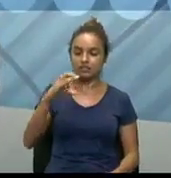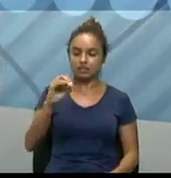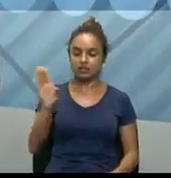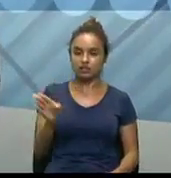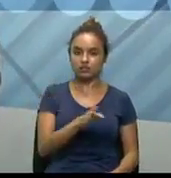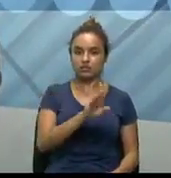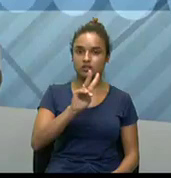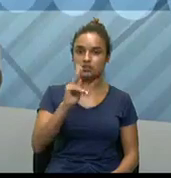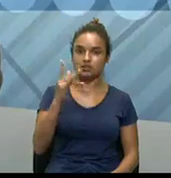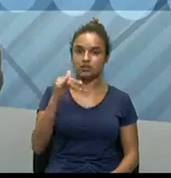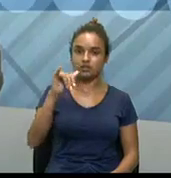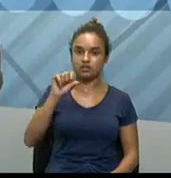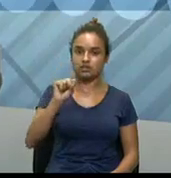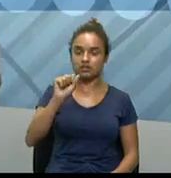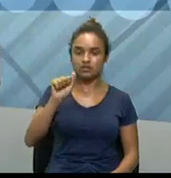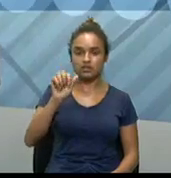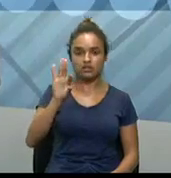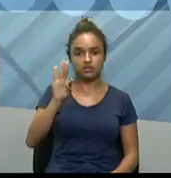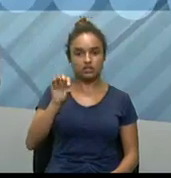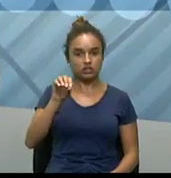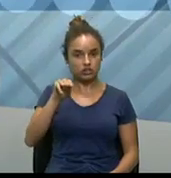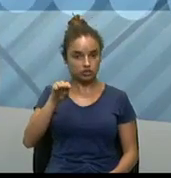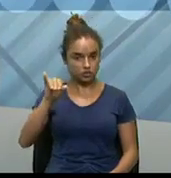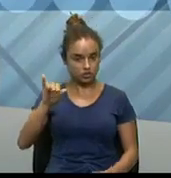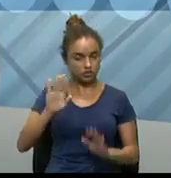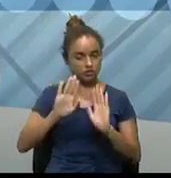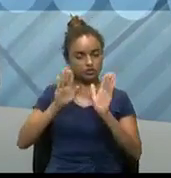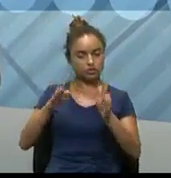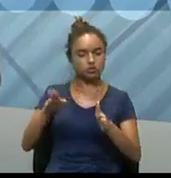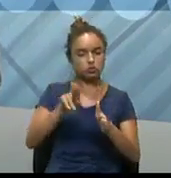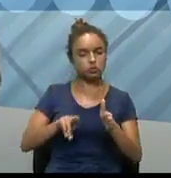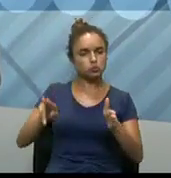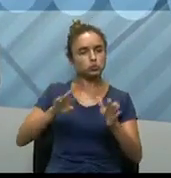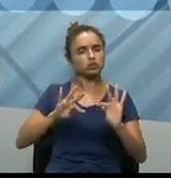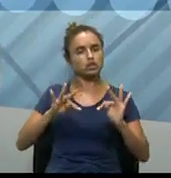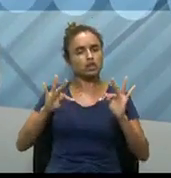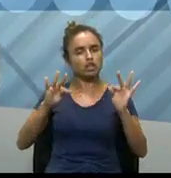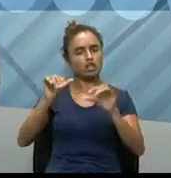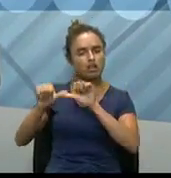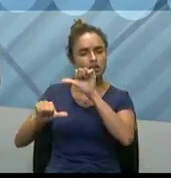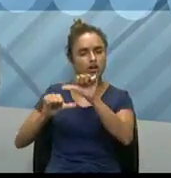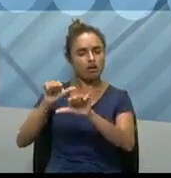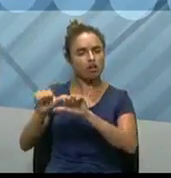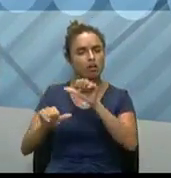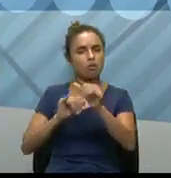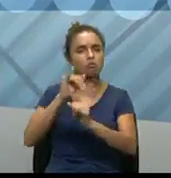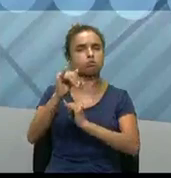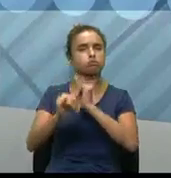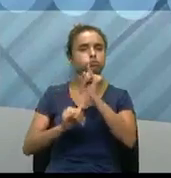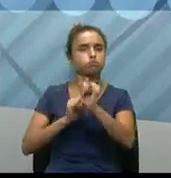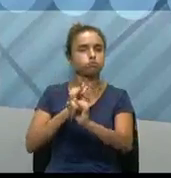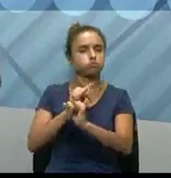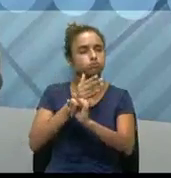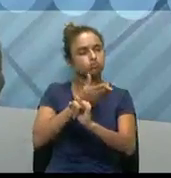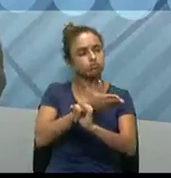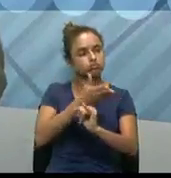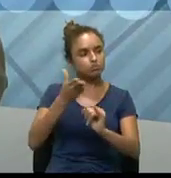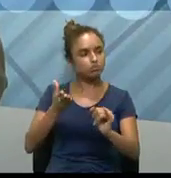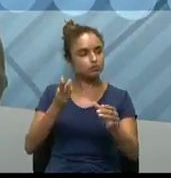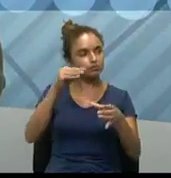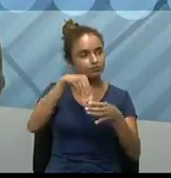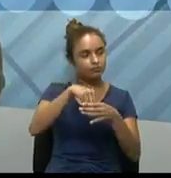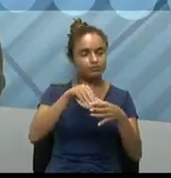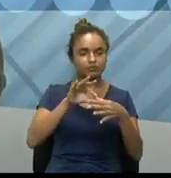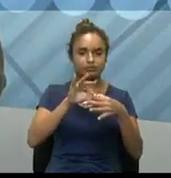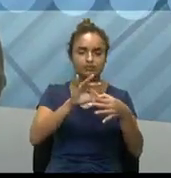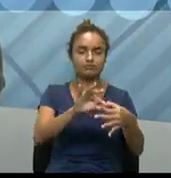provavelmente falou muito aí do uso das tecnologias, das transformações digitais, né? Então, aí, para pegar no gancho,